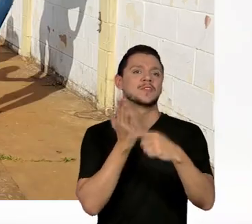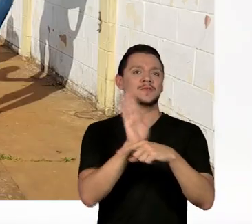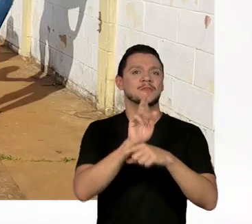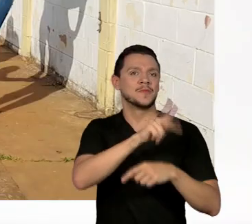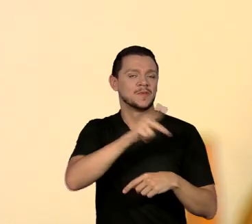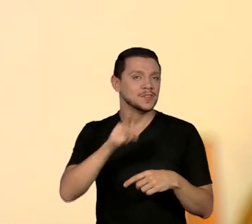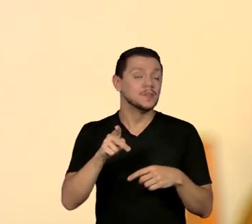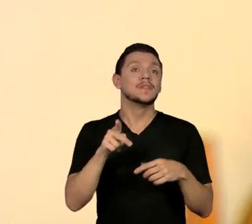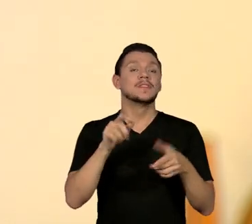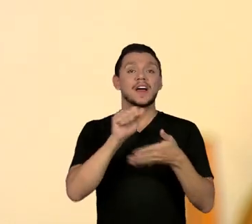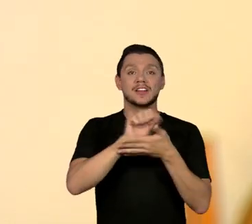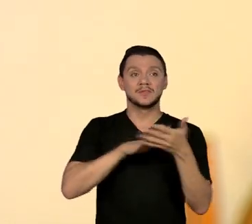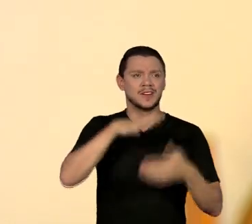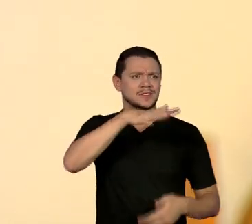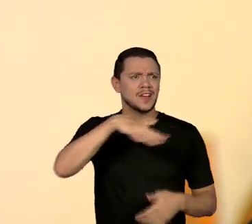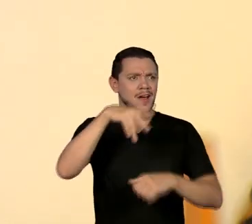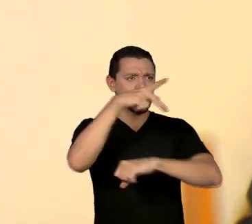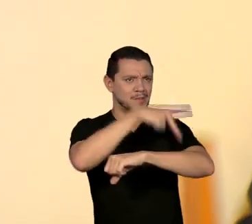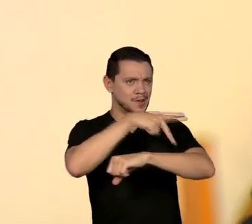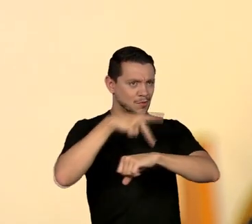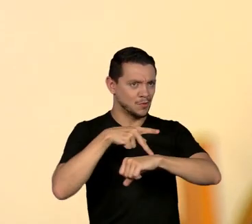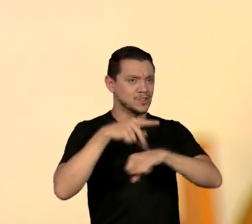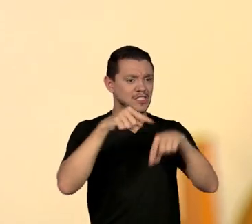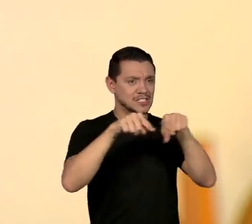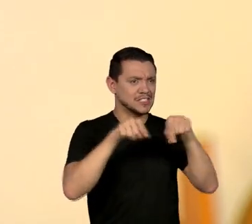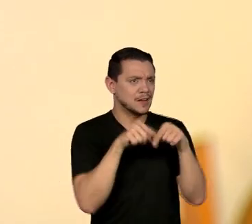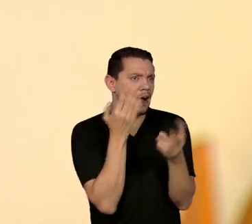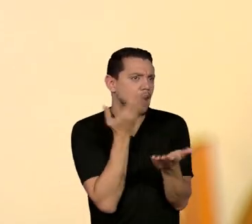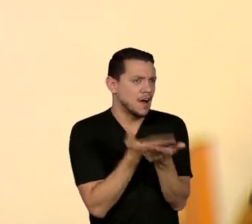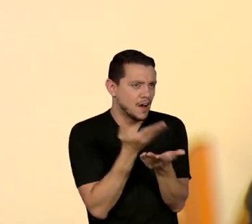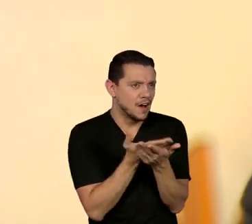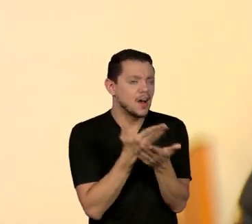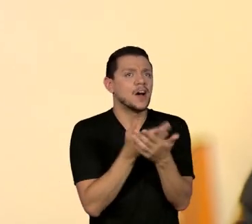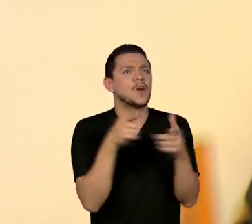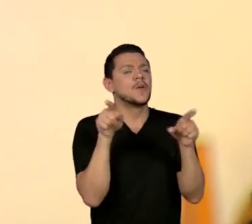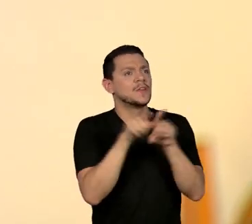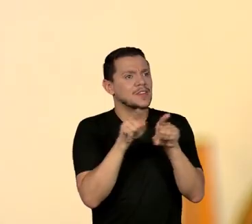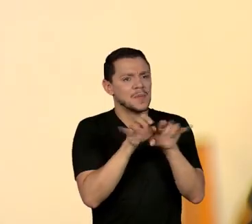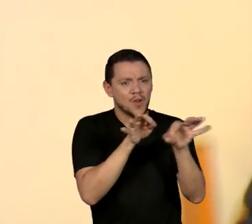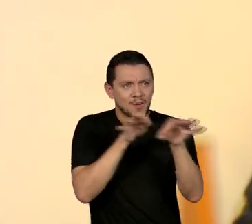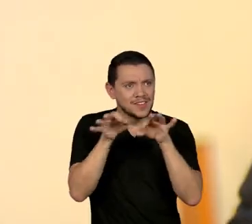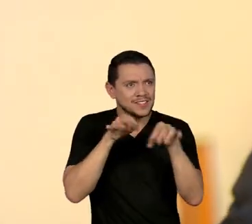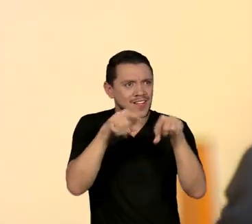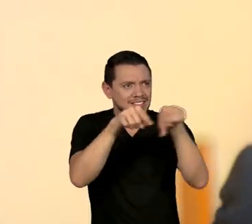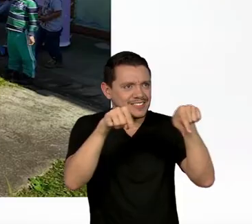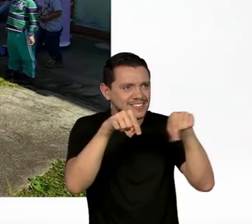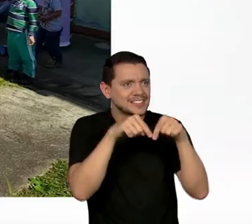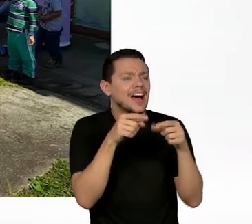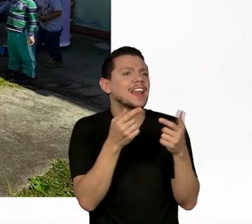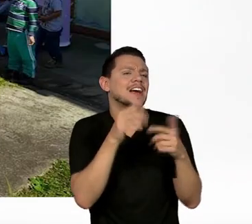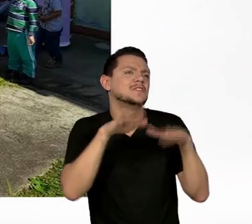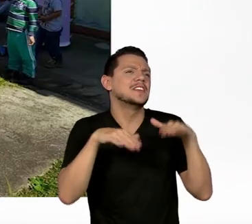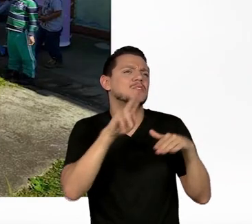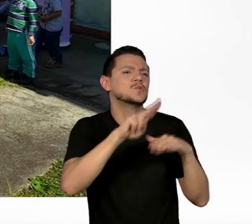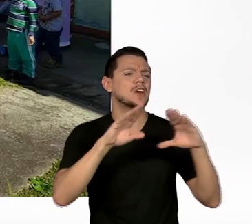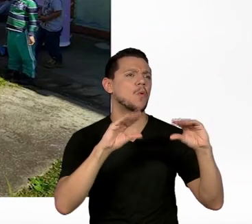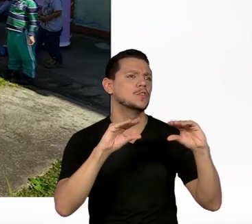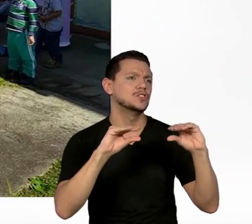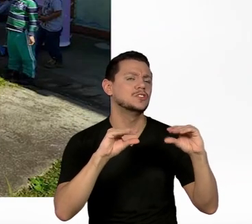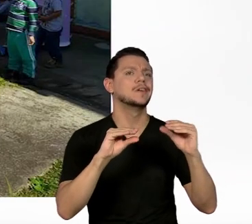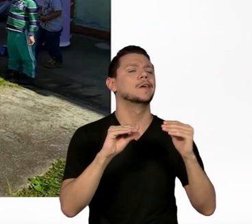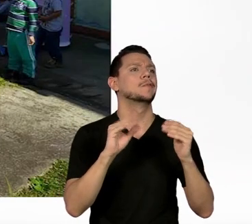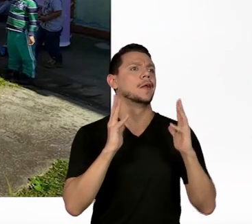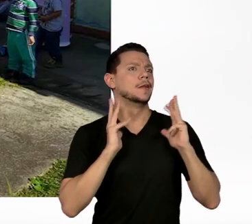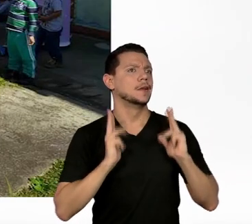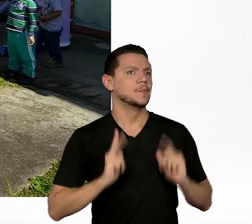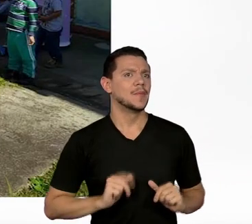pedagógica, tanto em sala de aula, organização da sala, que seriam os colchões, a higienização, ficar